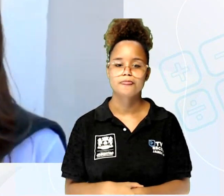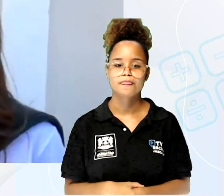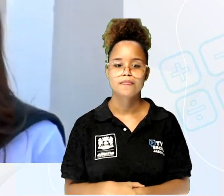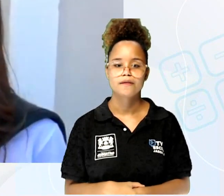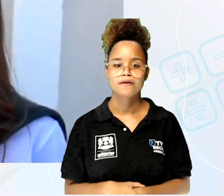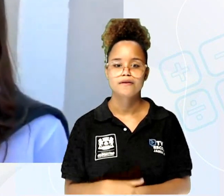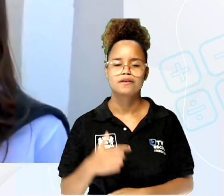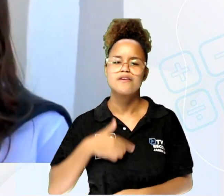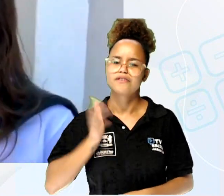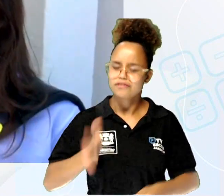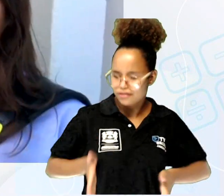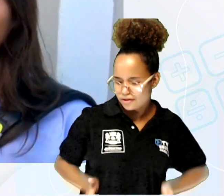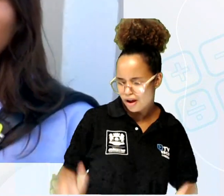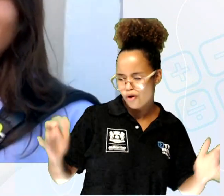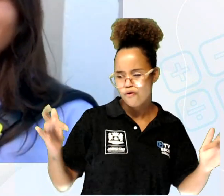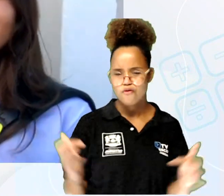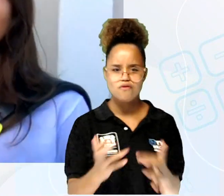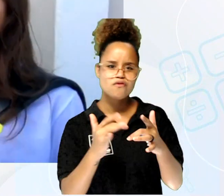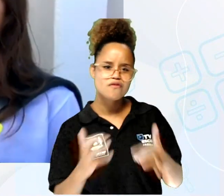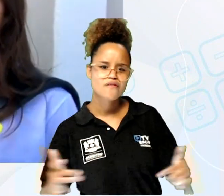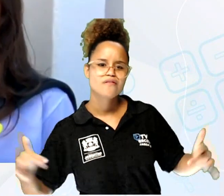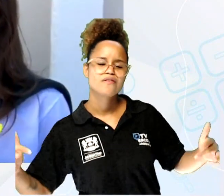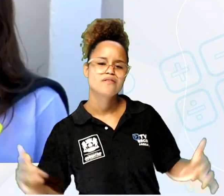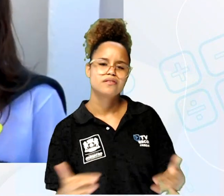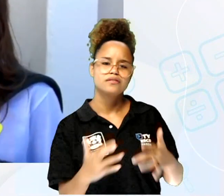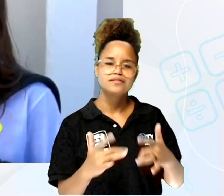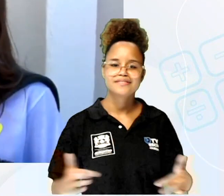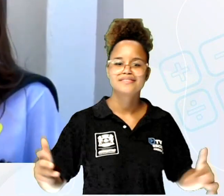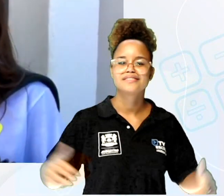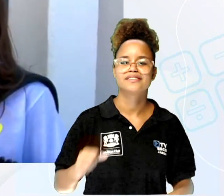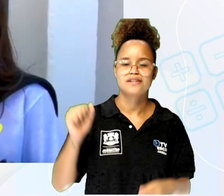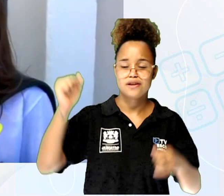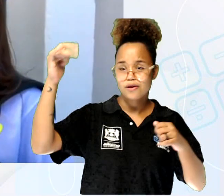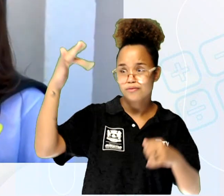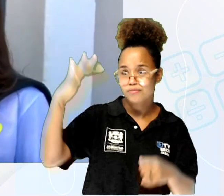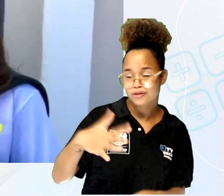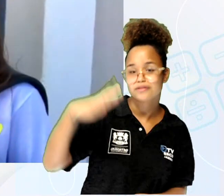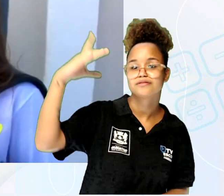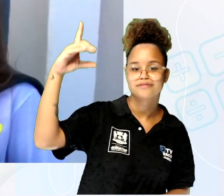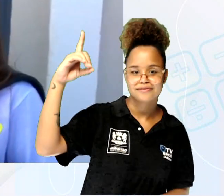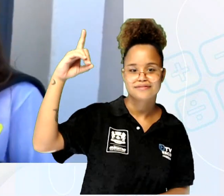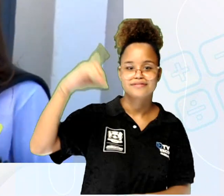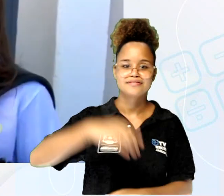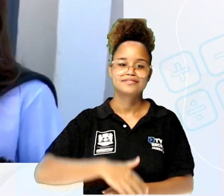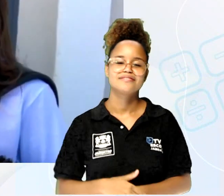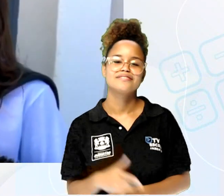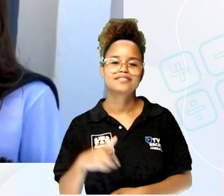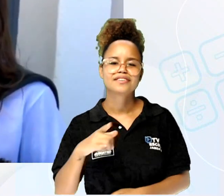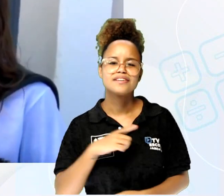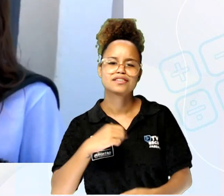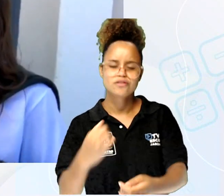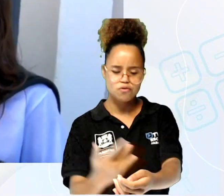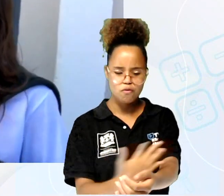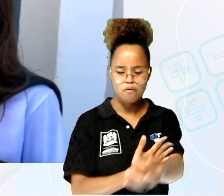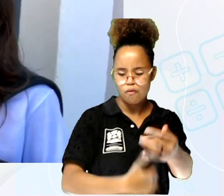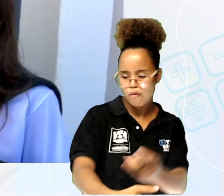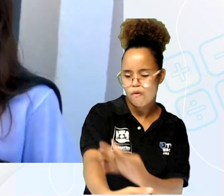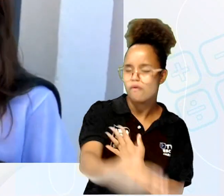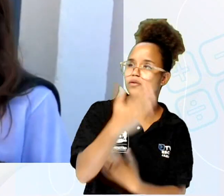Eu já nasci por roseiro, nas bênçãos do criador. Tenho meu sangue clamor,